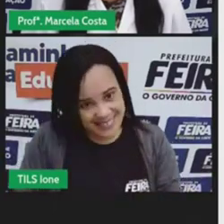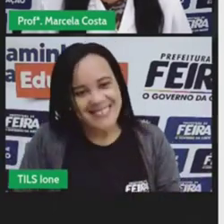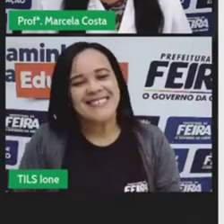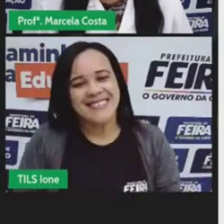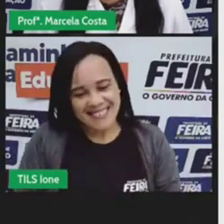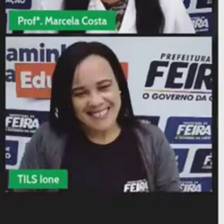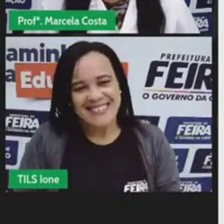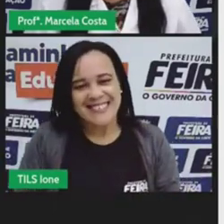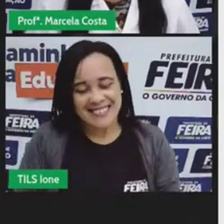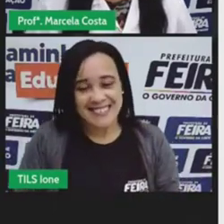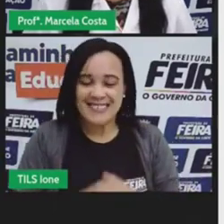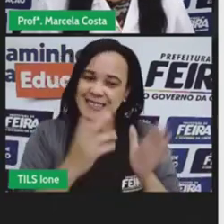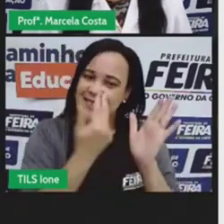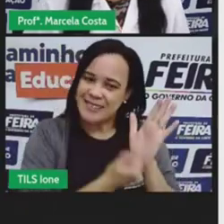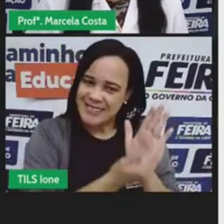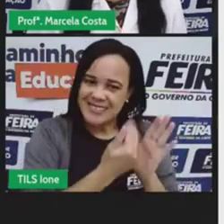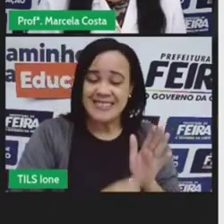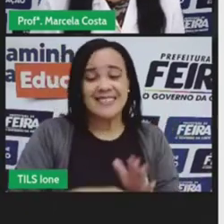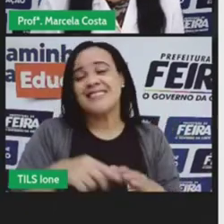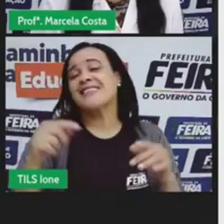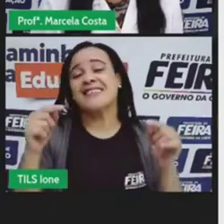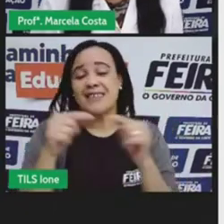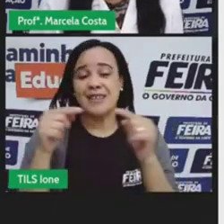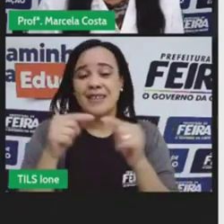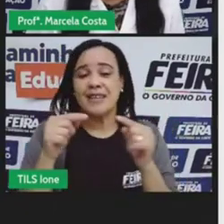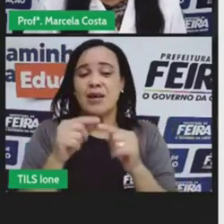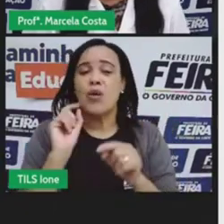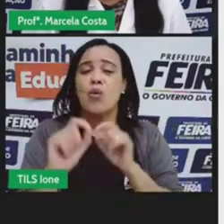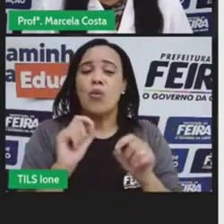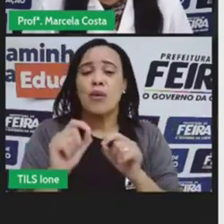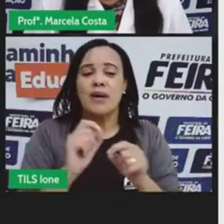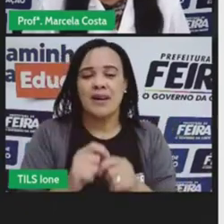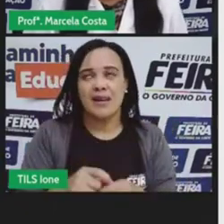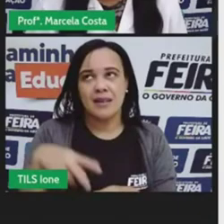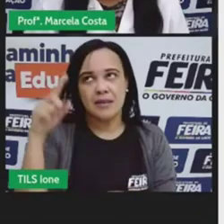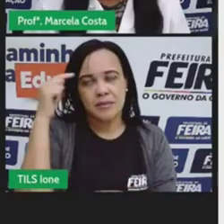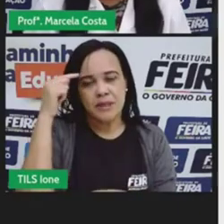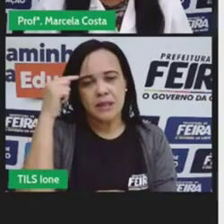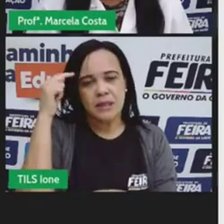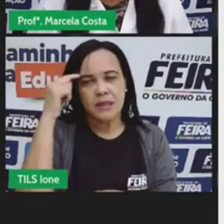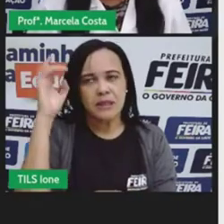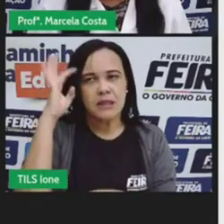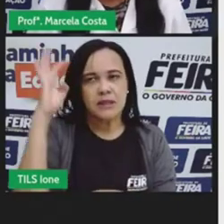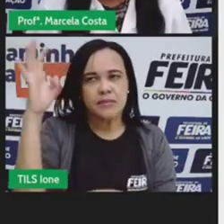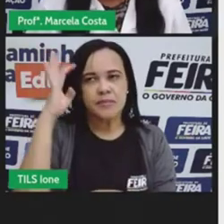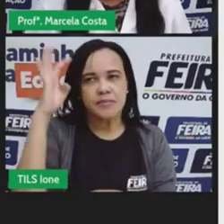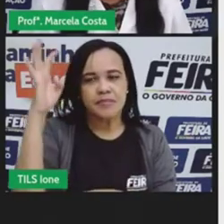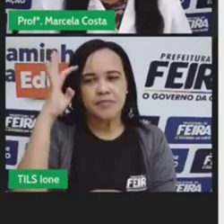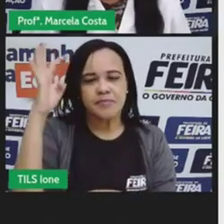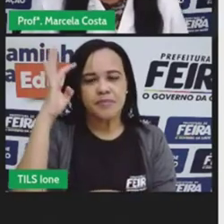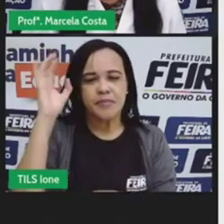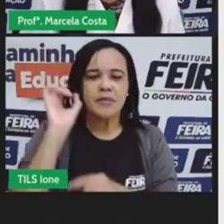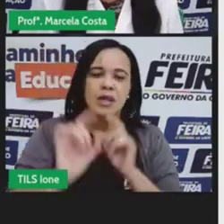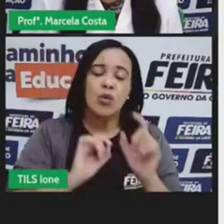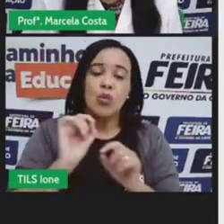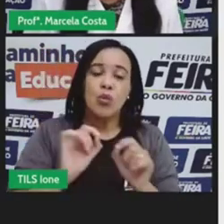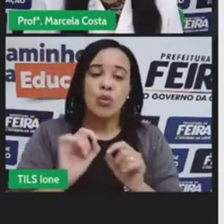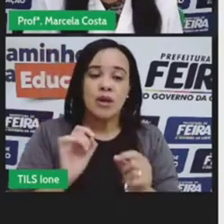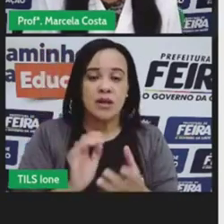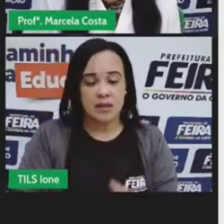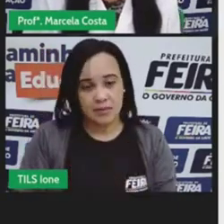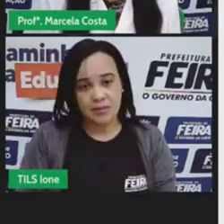Essa imagem faz a gente repensar, né? Refletir e pensar sobre o